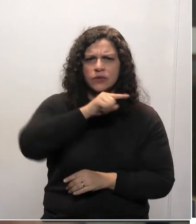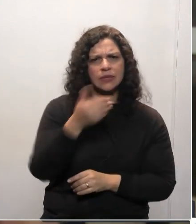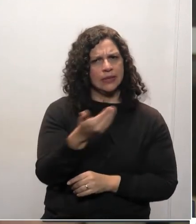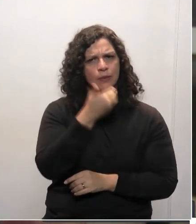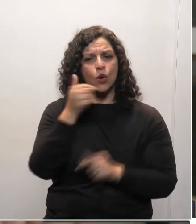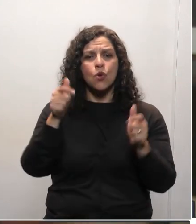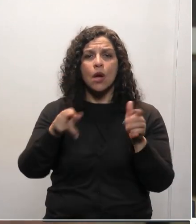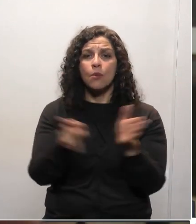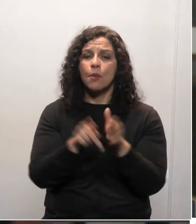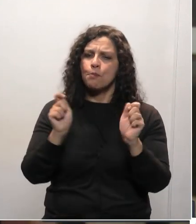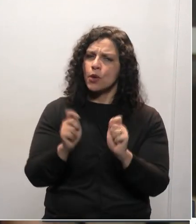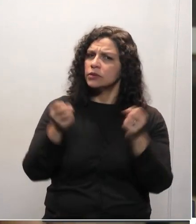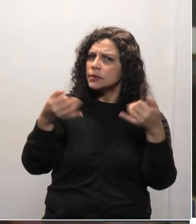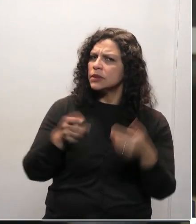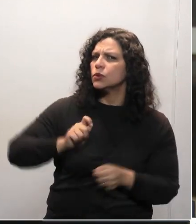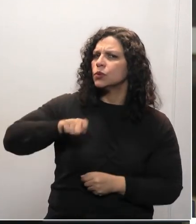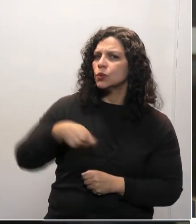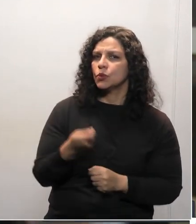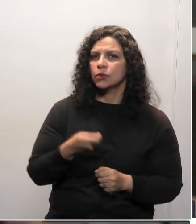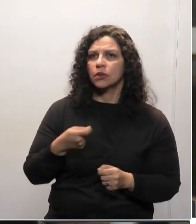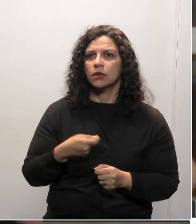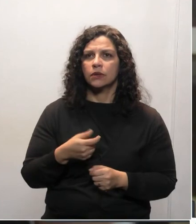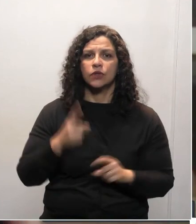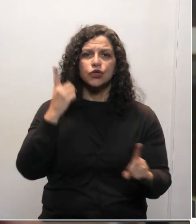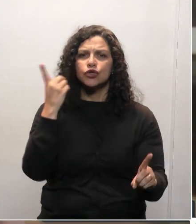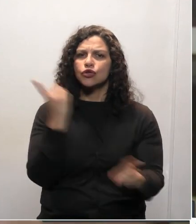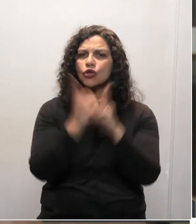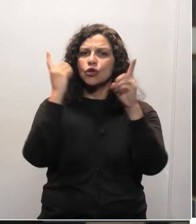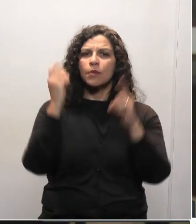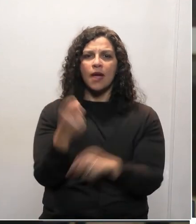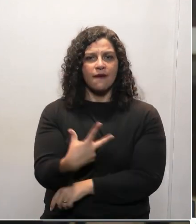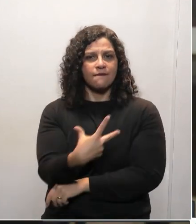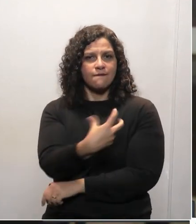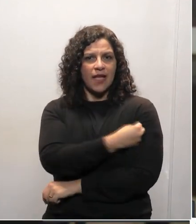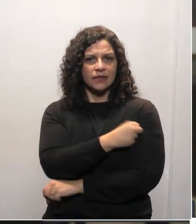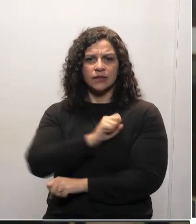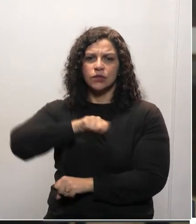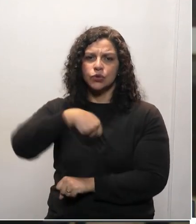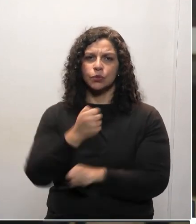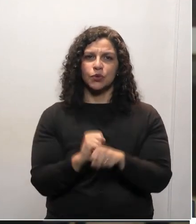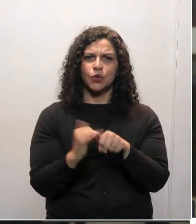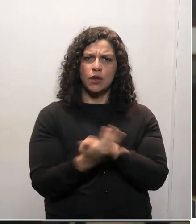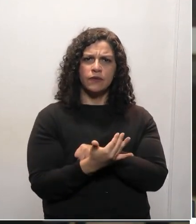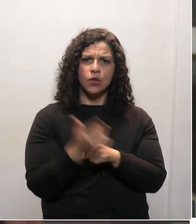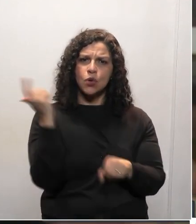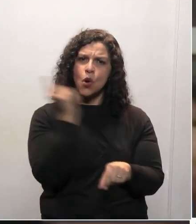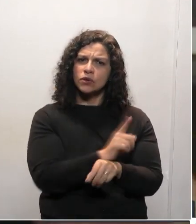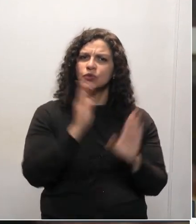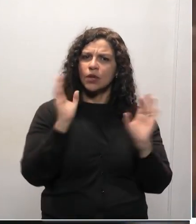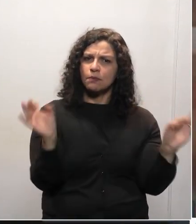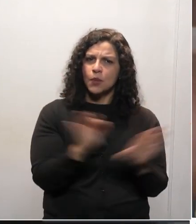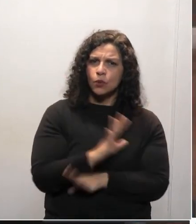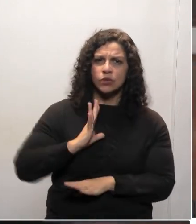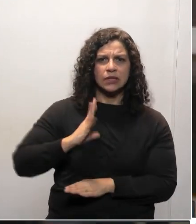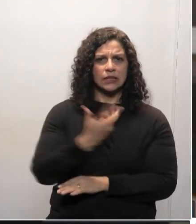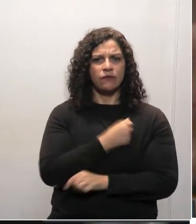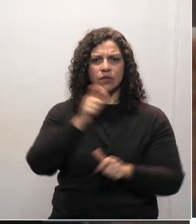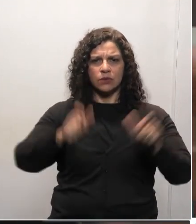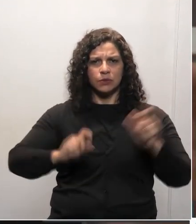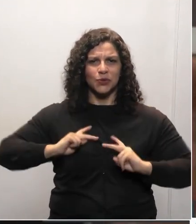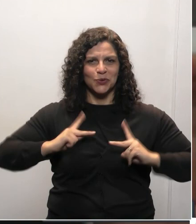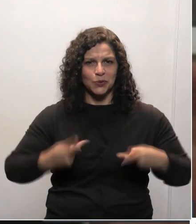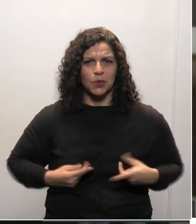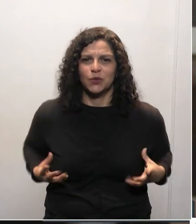melhor seria poder dizer assim, descoberta a vacina contra o coronavírus, aí está a salvação da